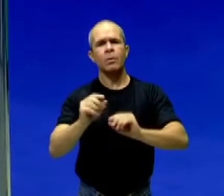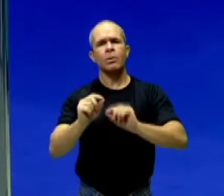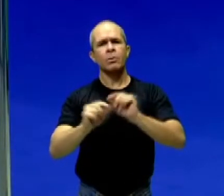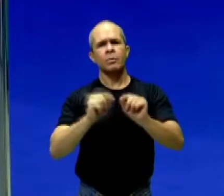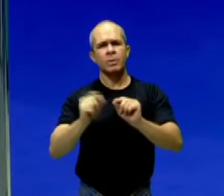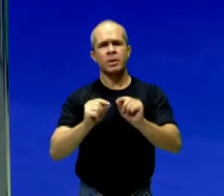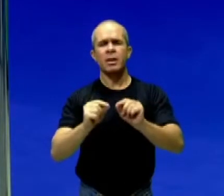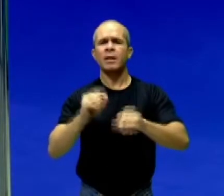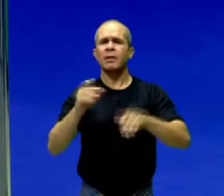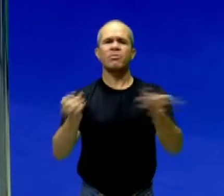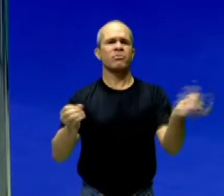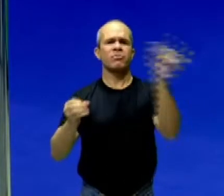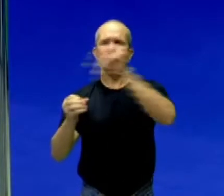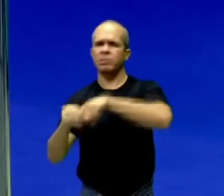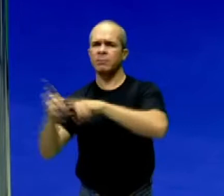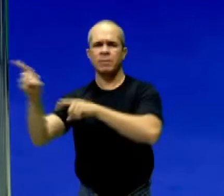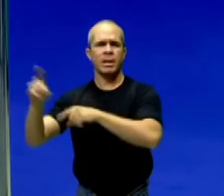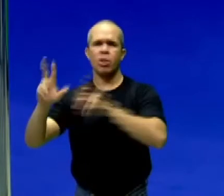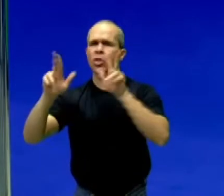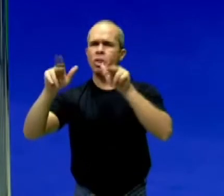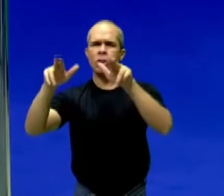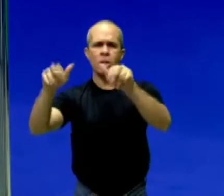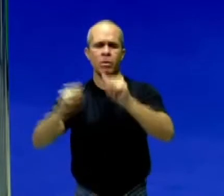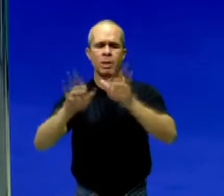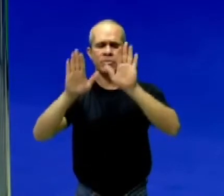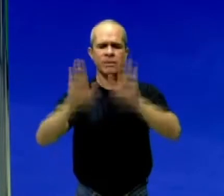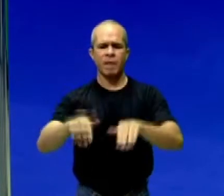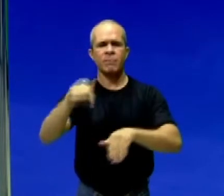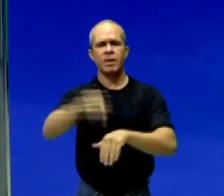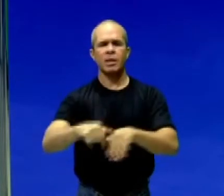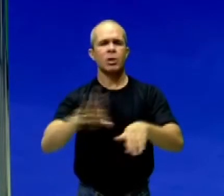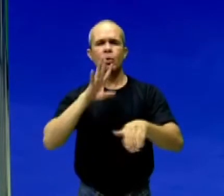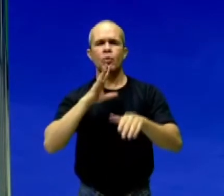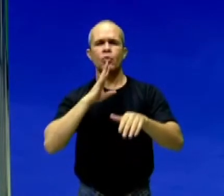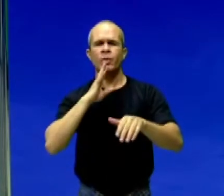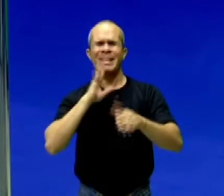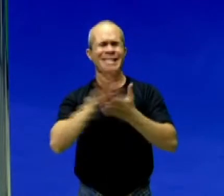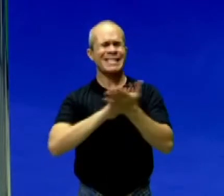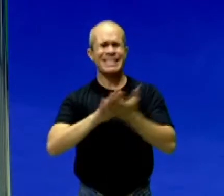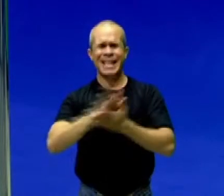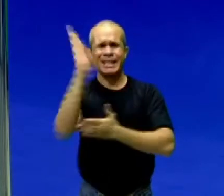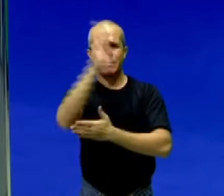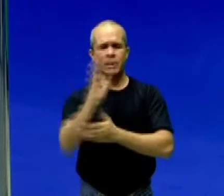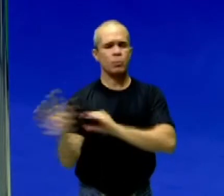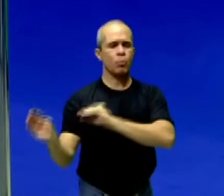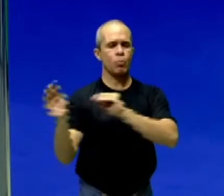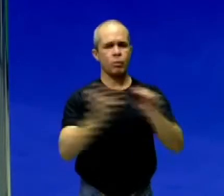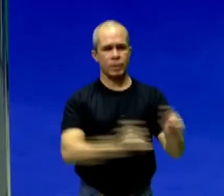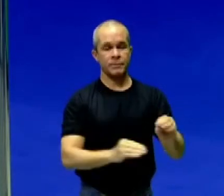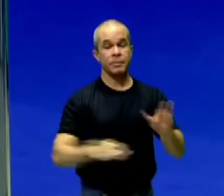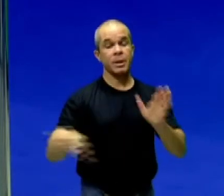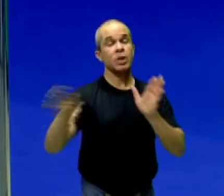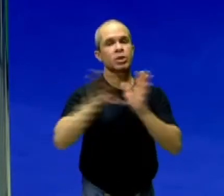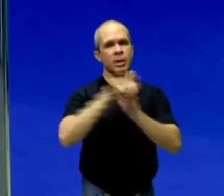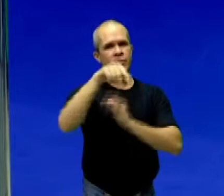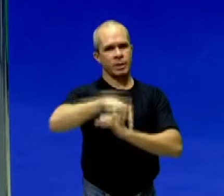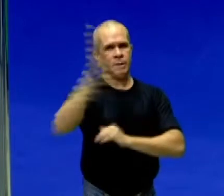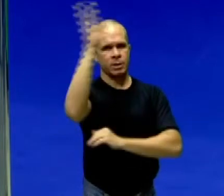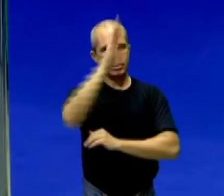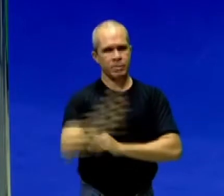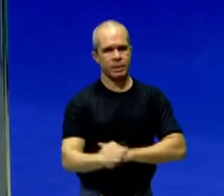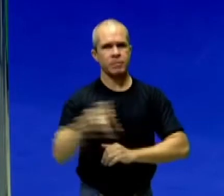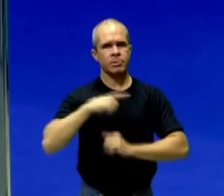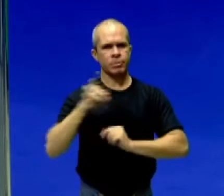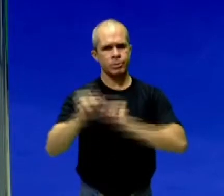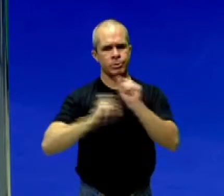jamais voltariam para a África e iam para um local desconhecidos. ao chegarem no Brasil, eles eram